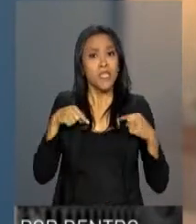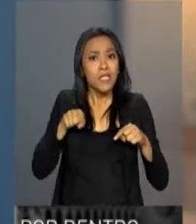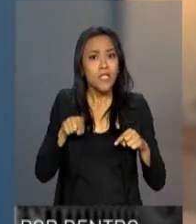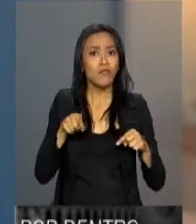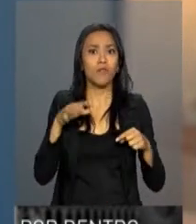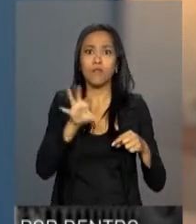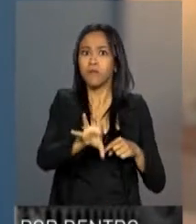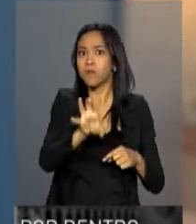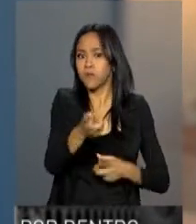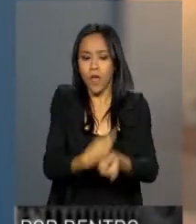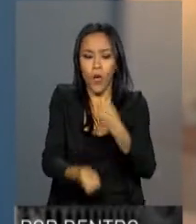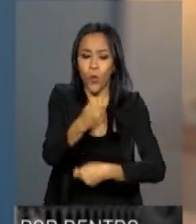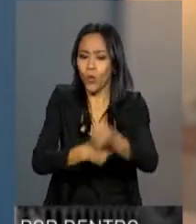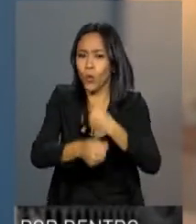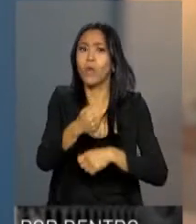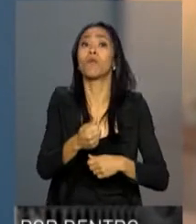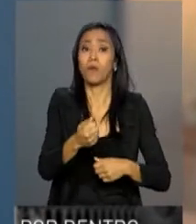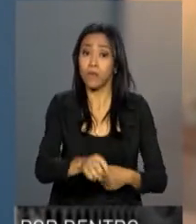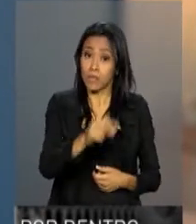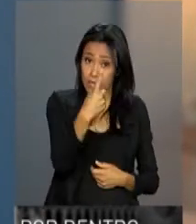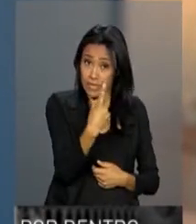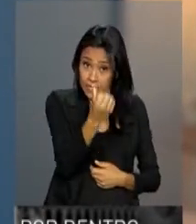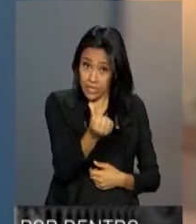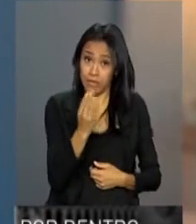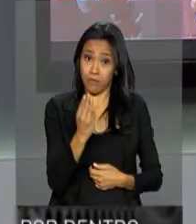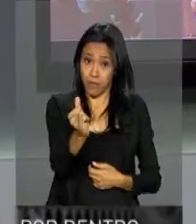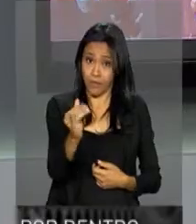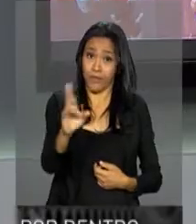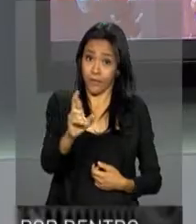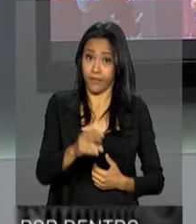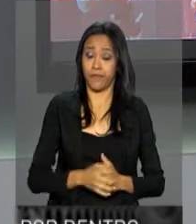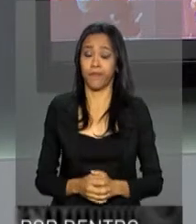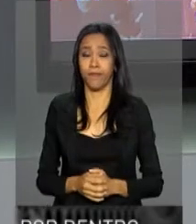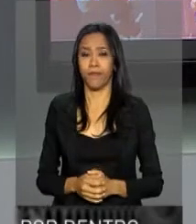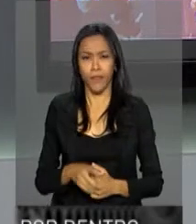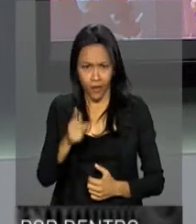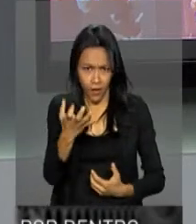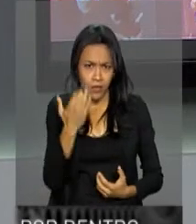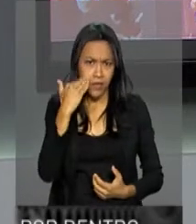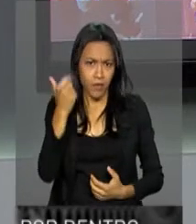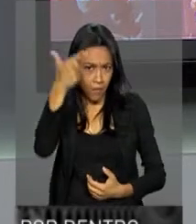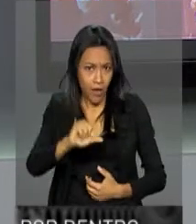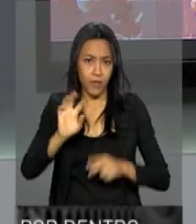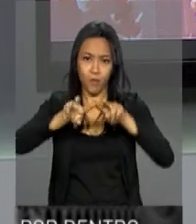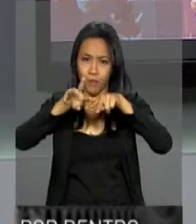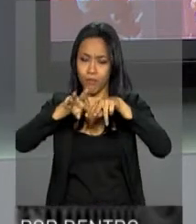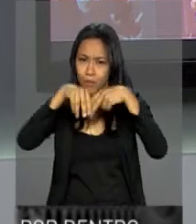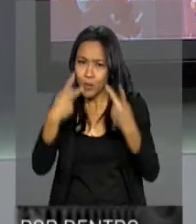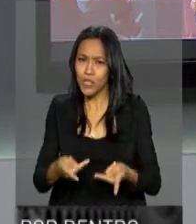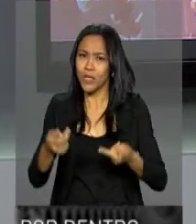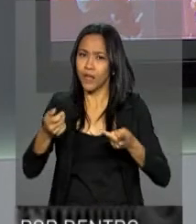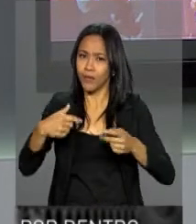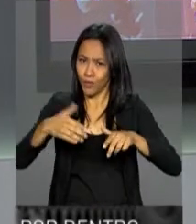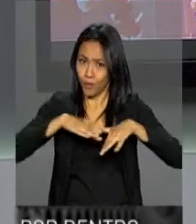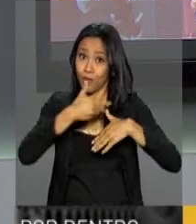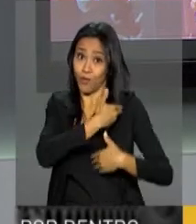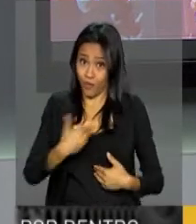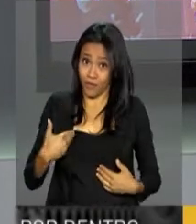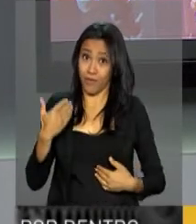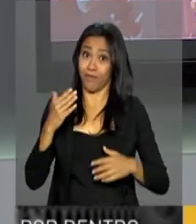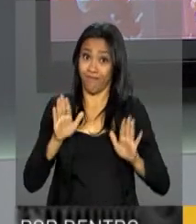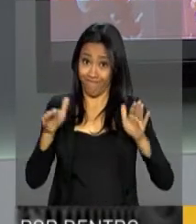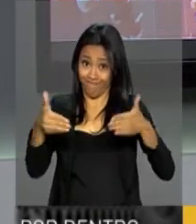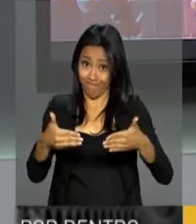economia será na faixa de 16 bilhões de reais. Quer saber mais sobre projetos ou ações do governo federal de qualquer